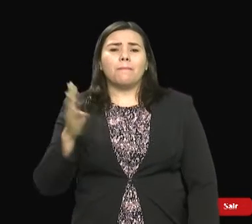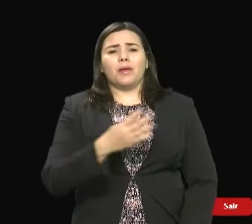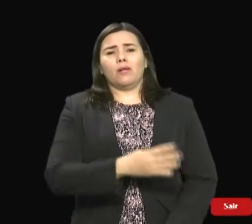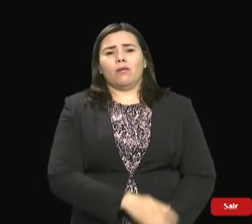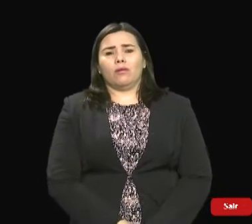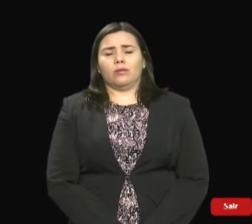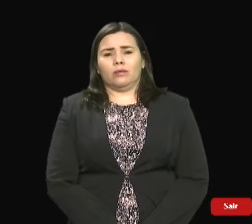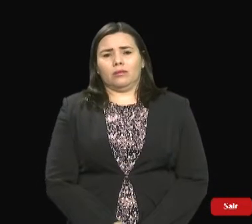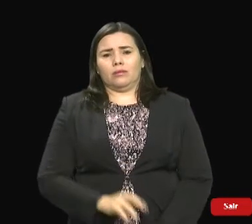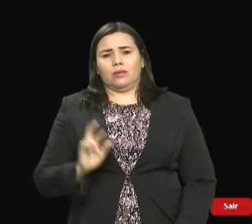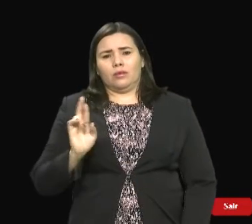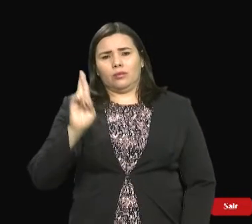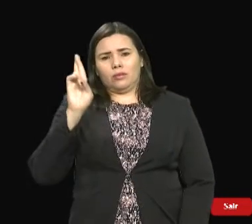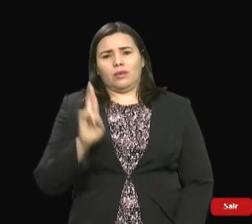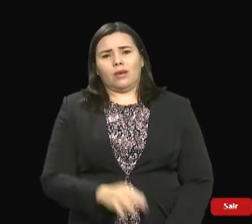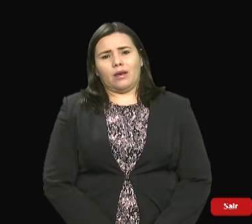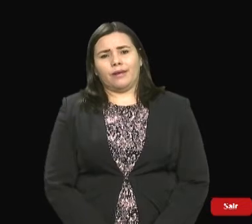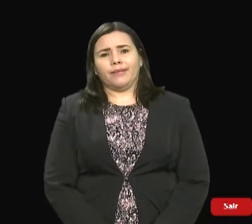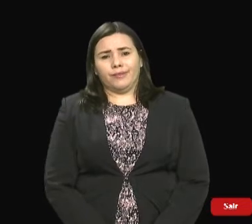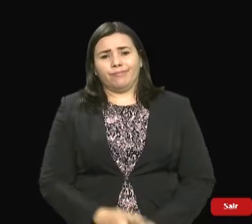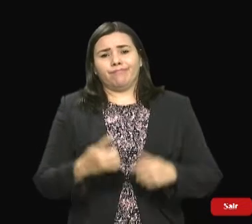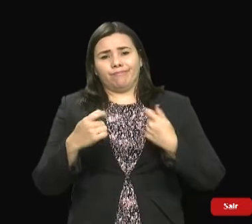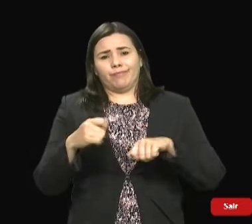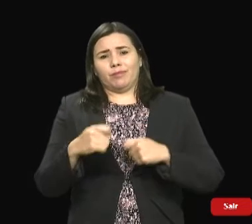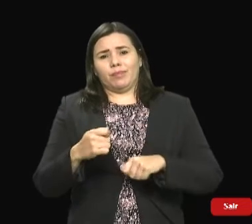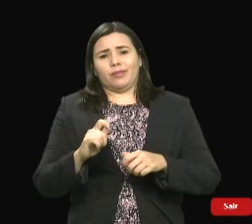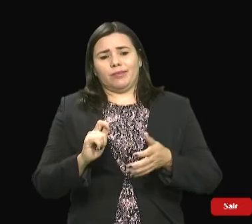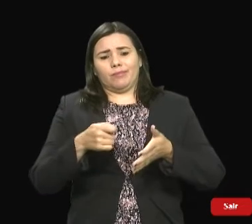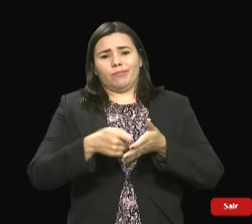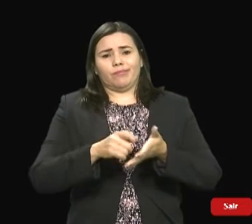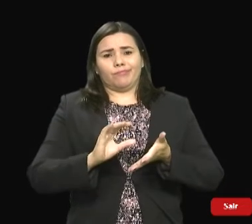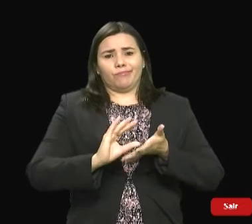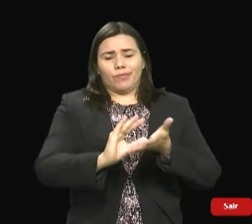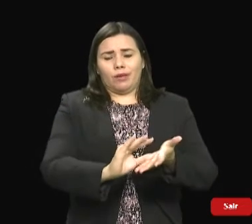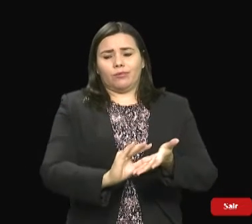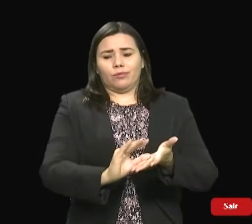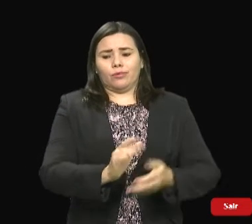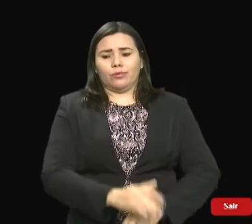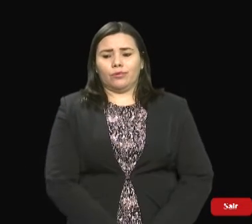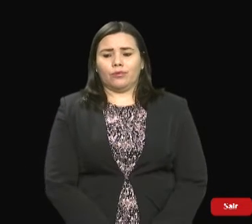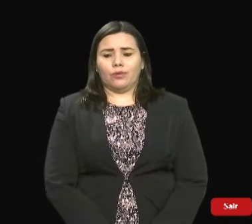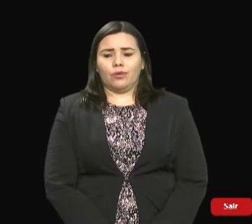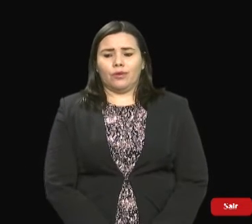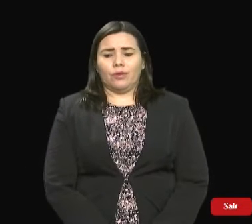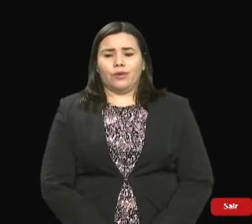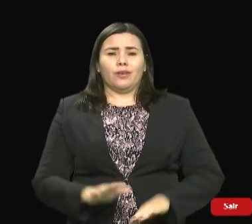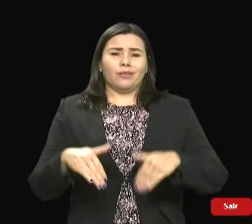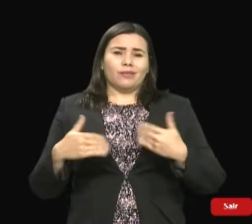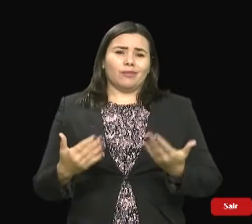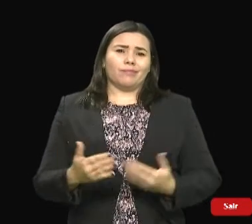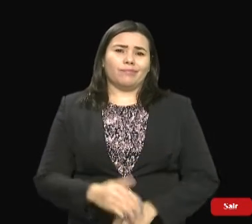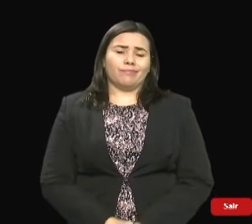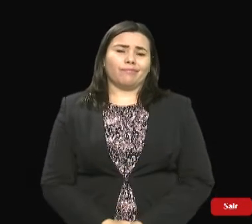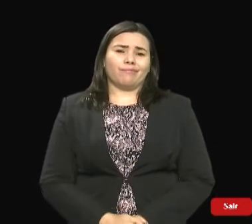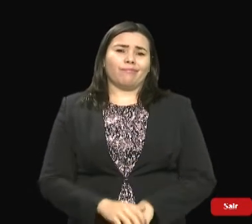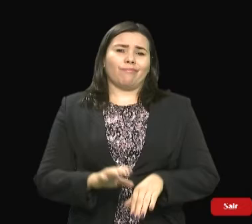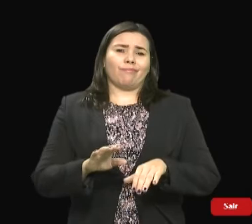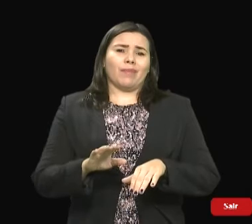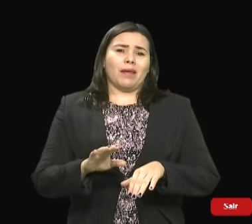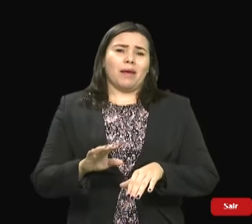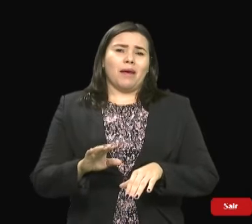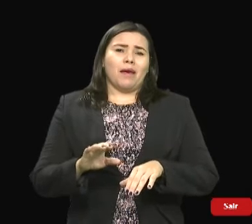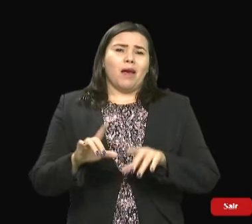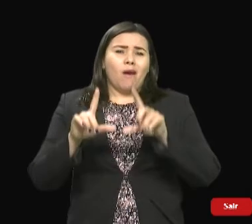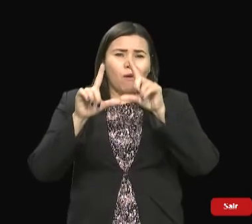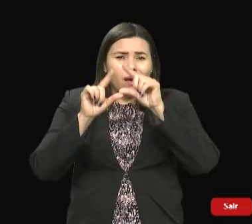dentro da perspectiva do custeio da saúde e, com certeza, vai levar menos de R$ 20 milhões para custear. Ou